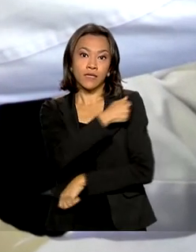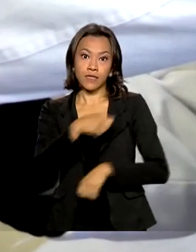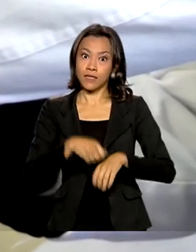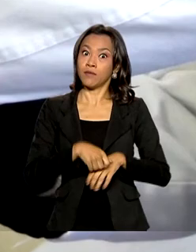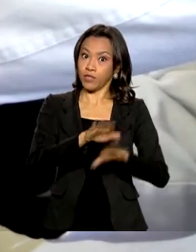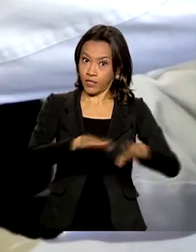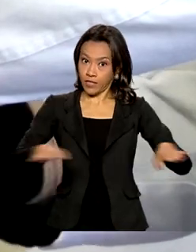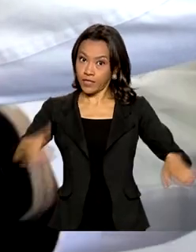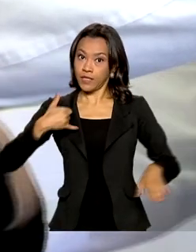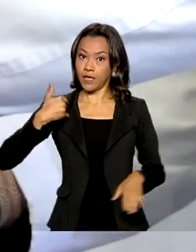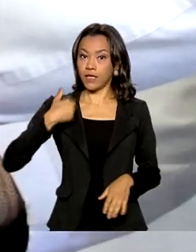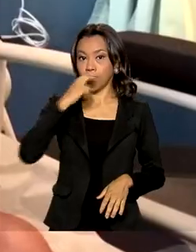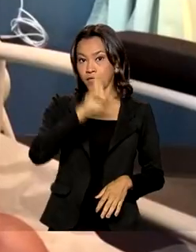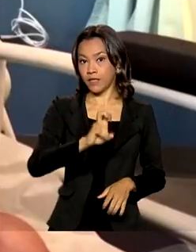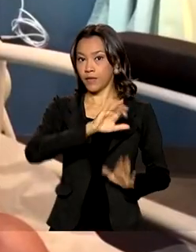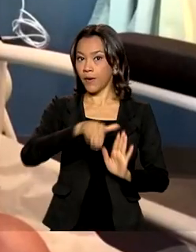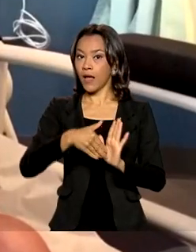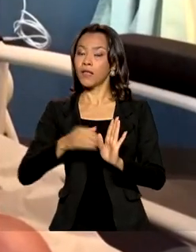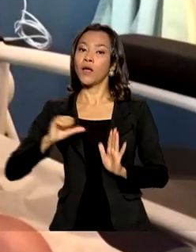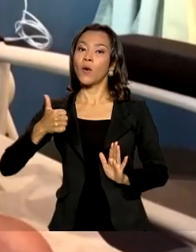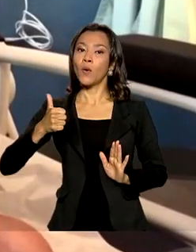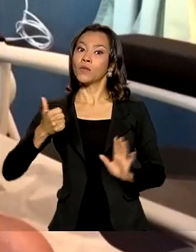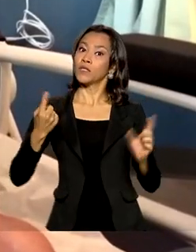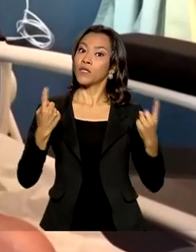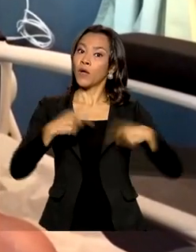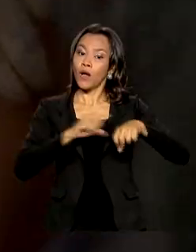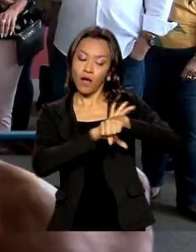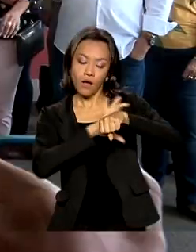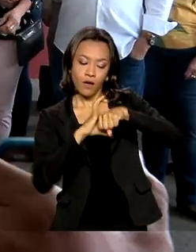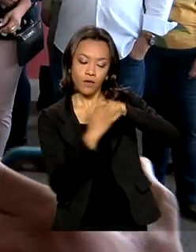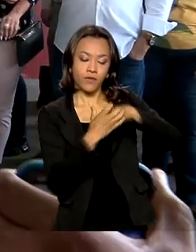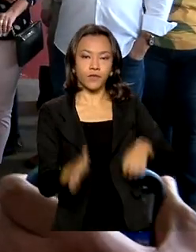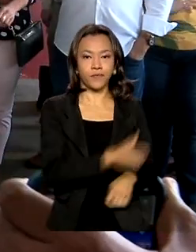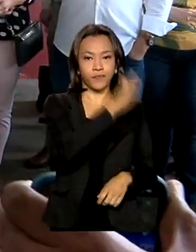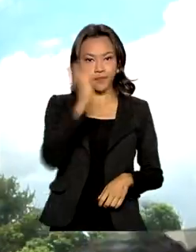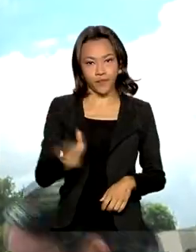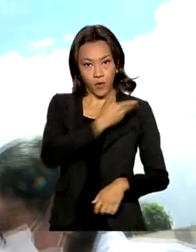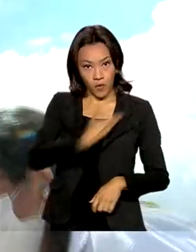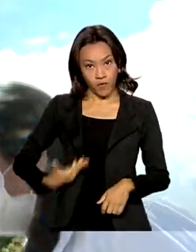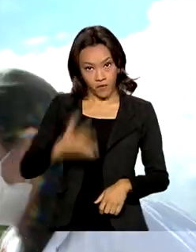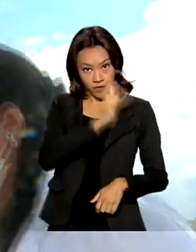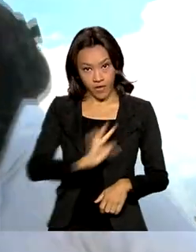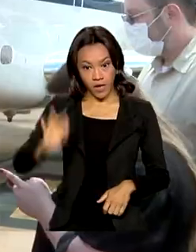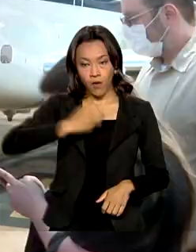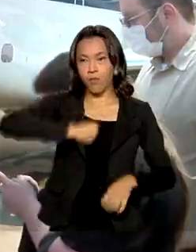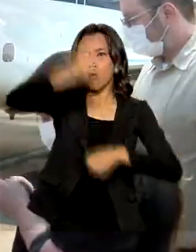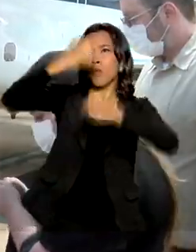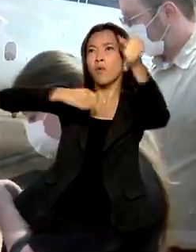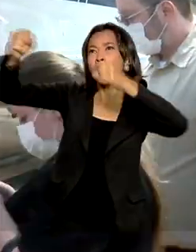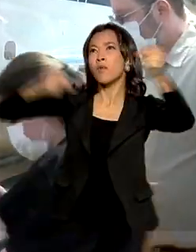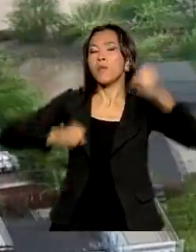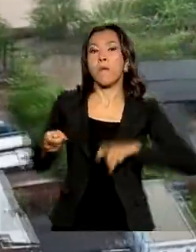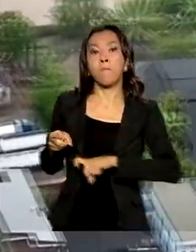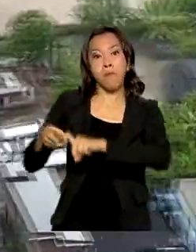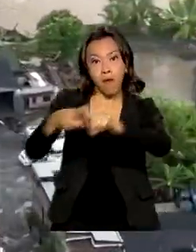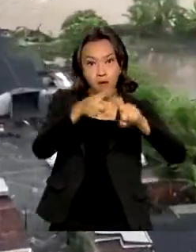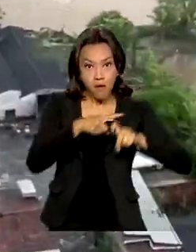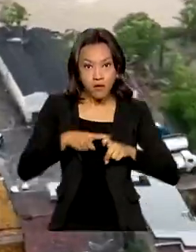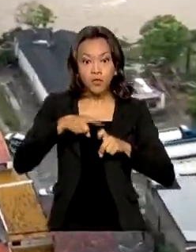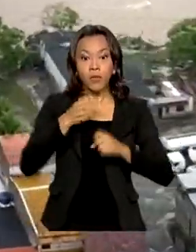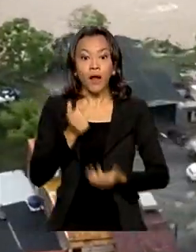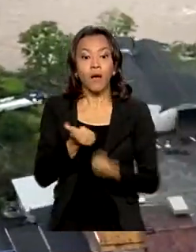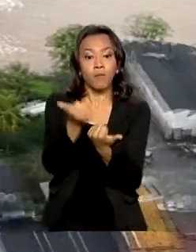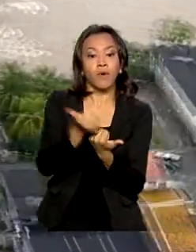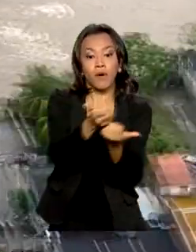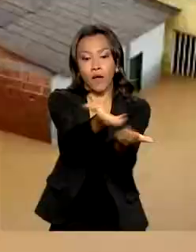5 e 11 anos contra a Covid-19. O governo federal envia médicos para atender população atingida